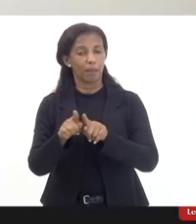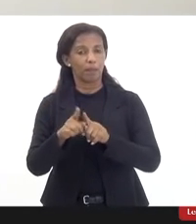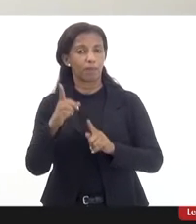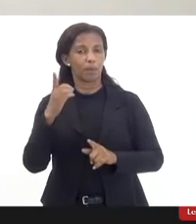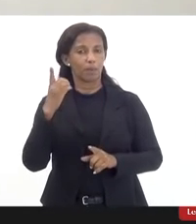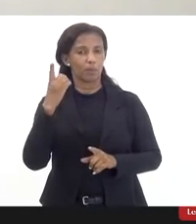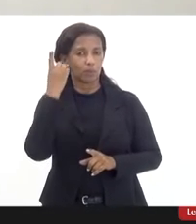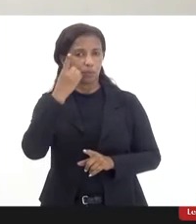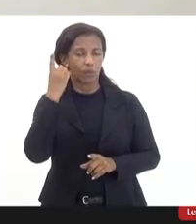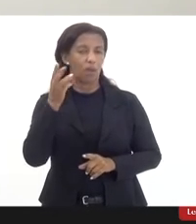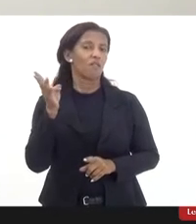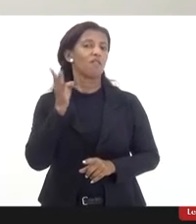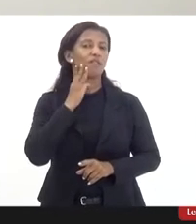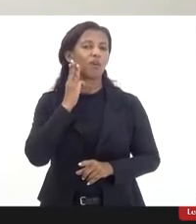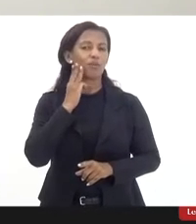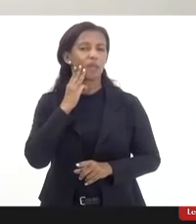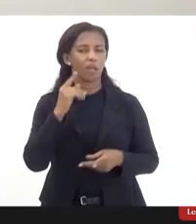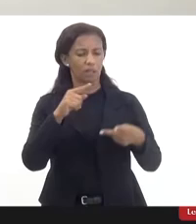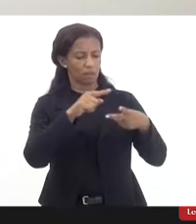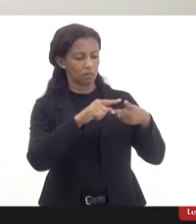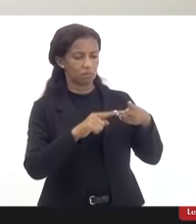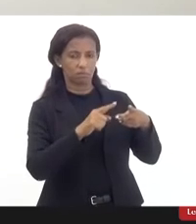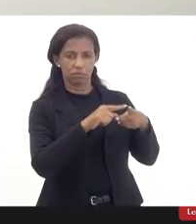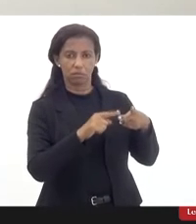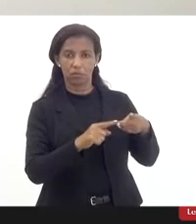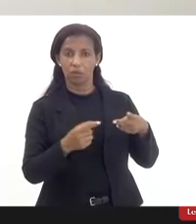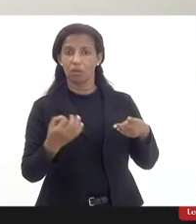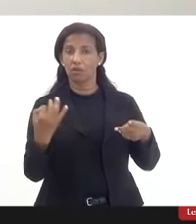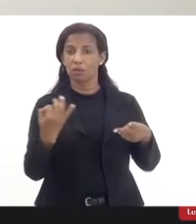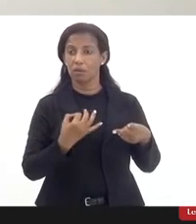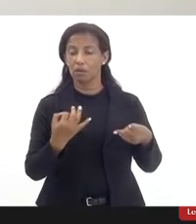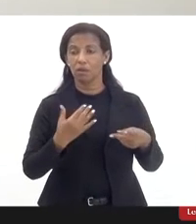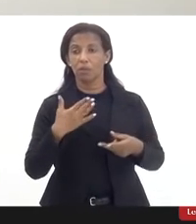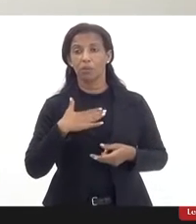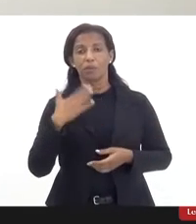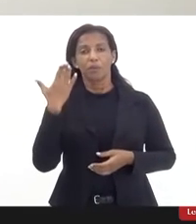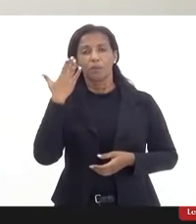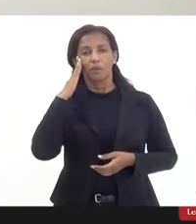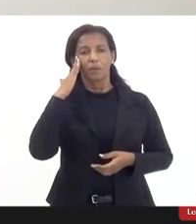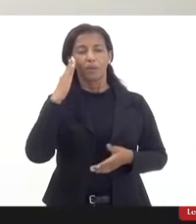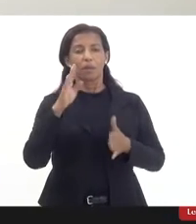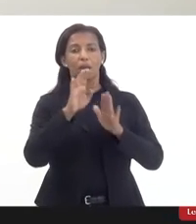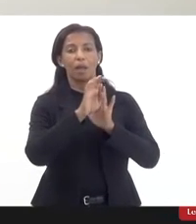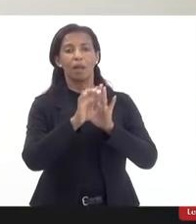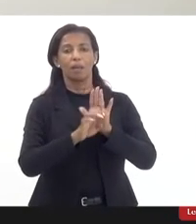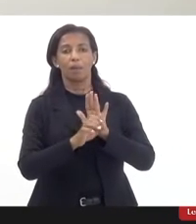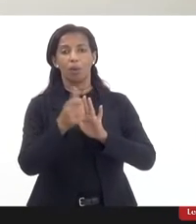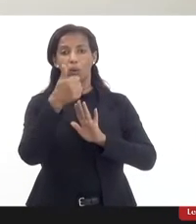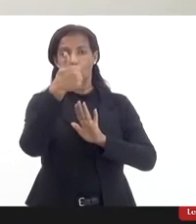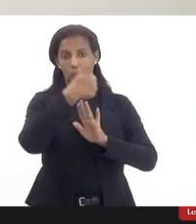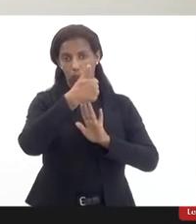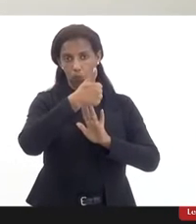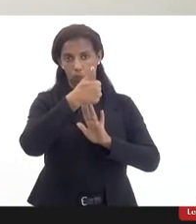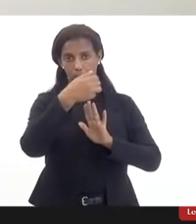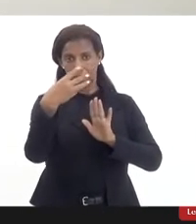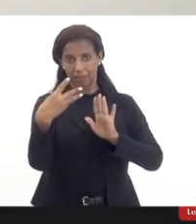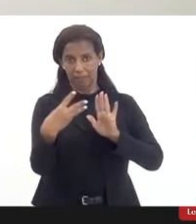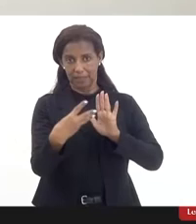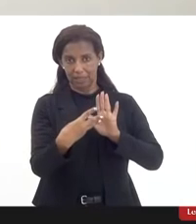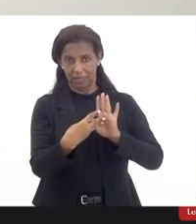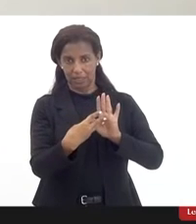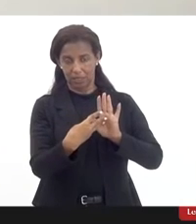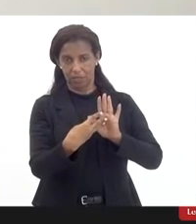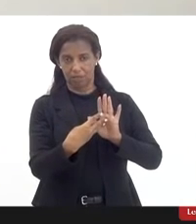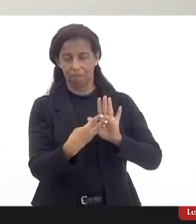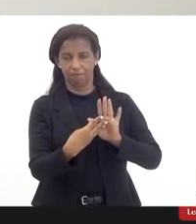deputada Marta Rocha bem trouxe anteriormente e no meu entender as emendas um e três